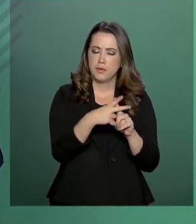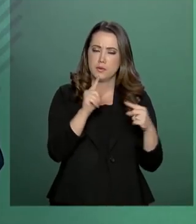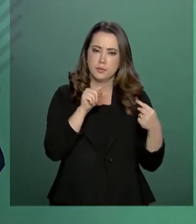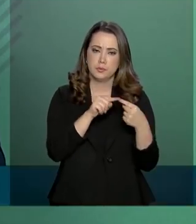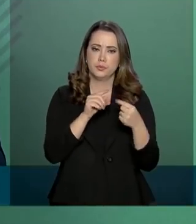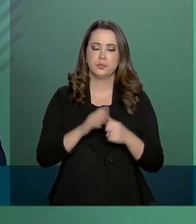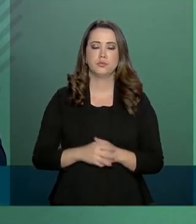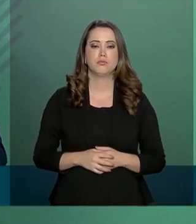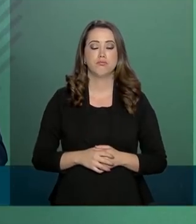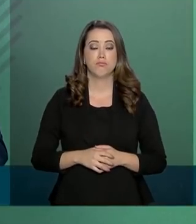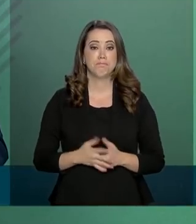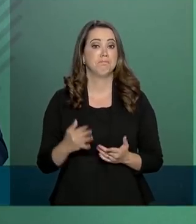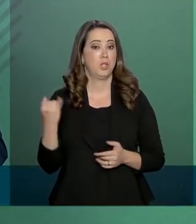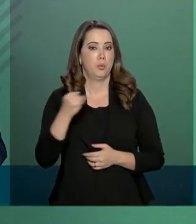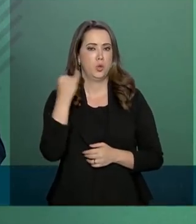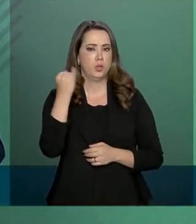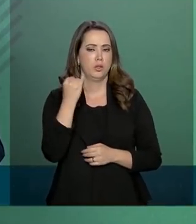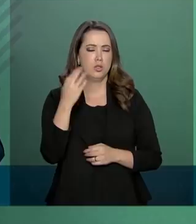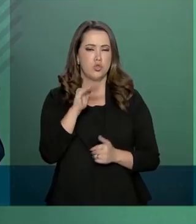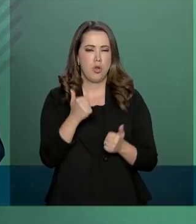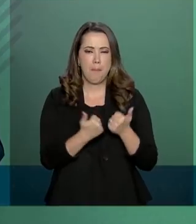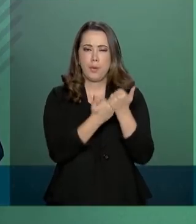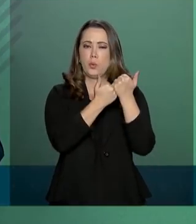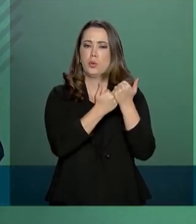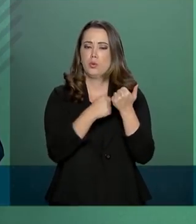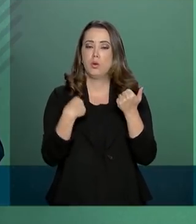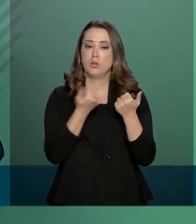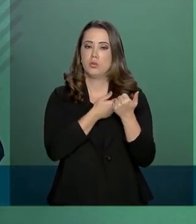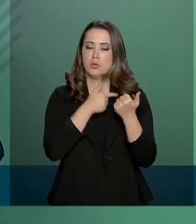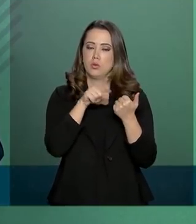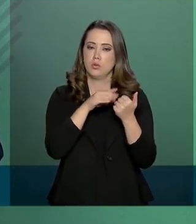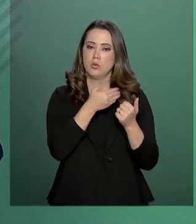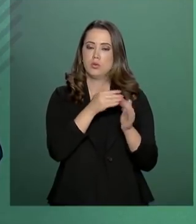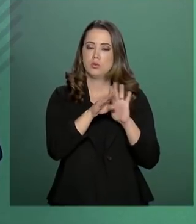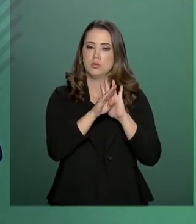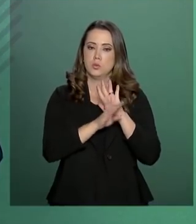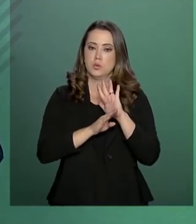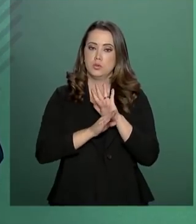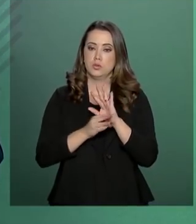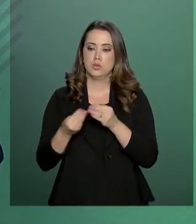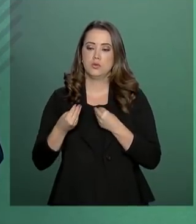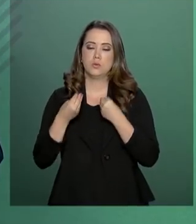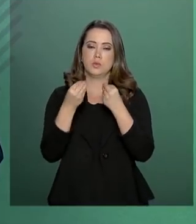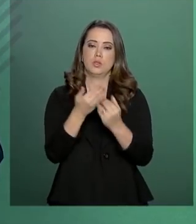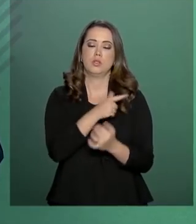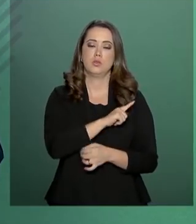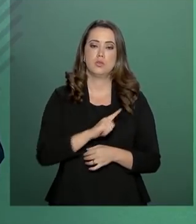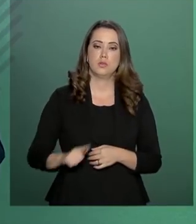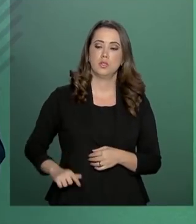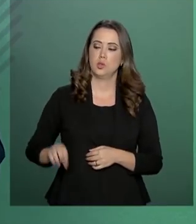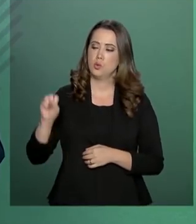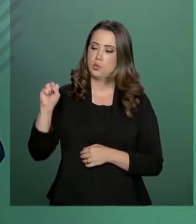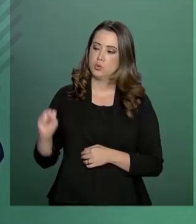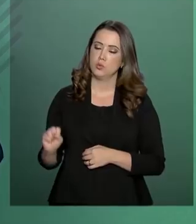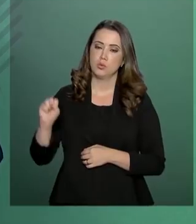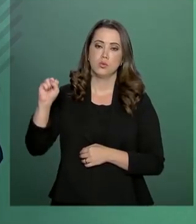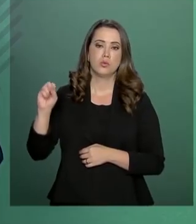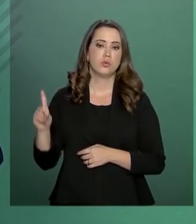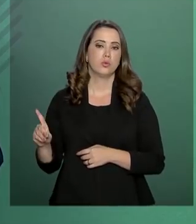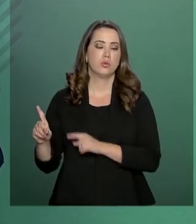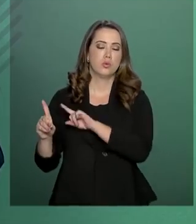apoio relevante ao nosso projeto foi dado pelos governadores do Sul e do Sudeste que